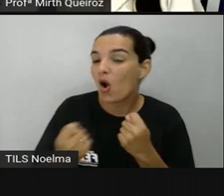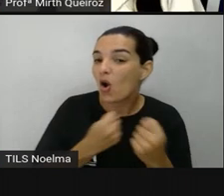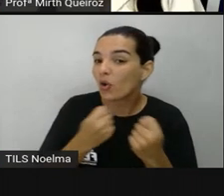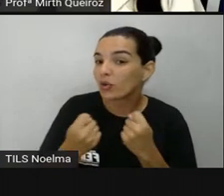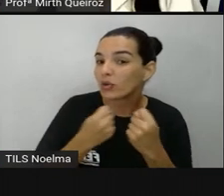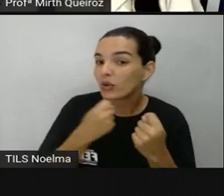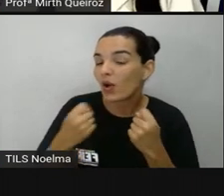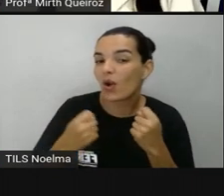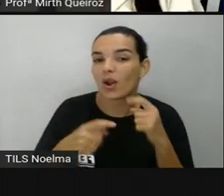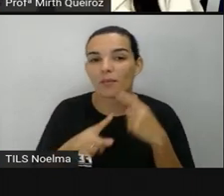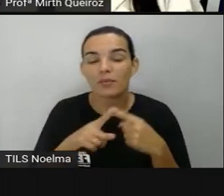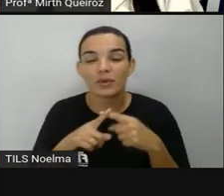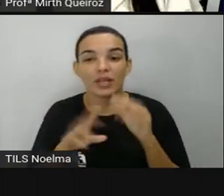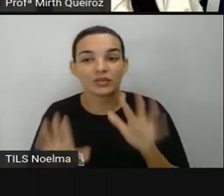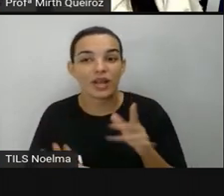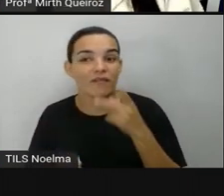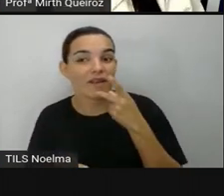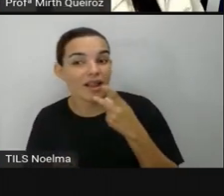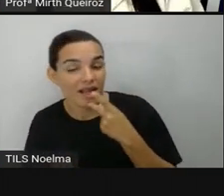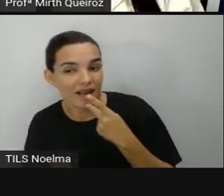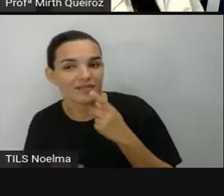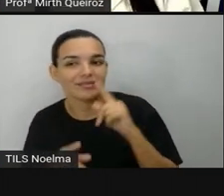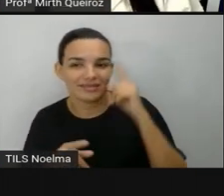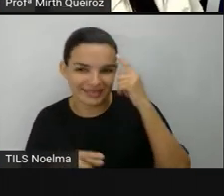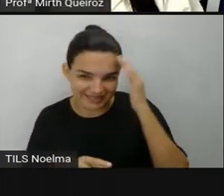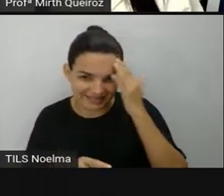aonde é que vocês já falaram, né?